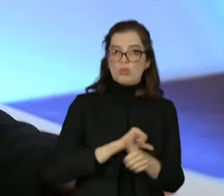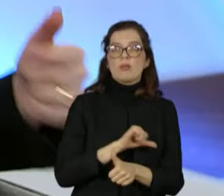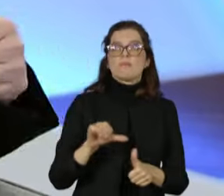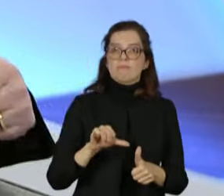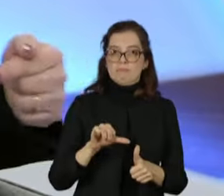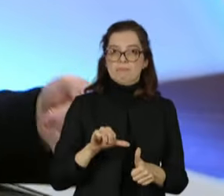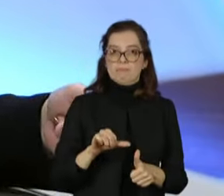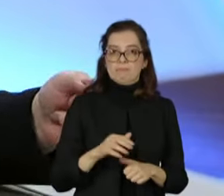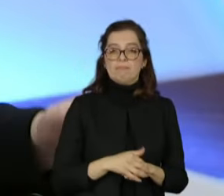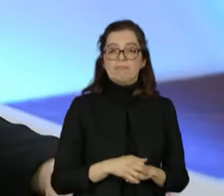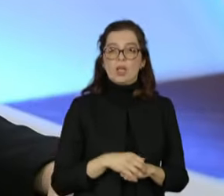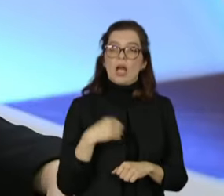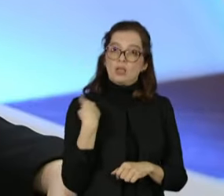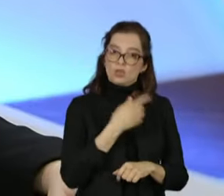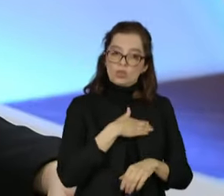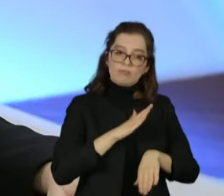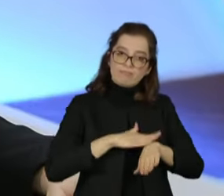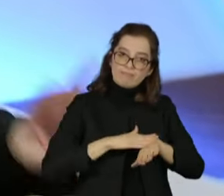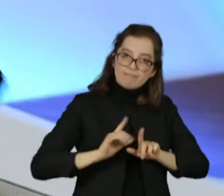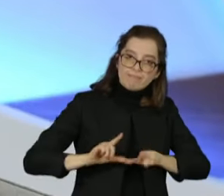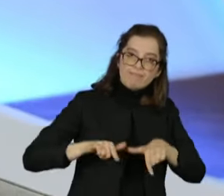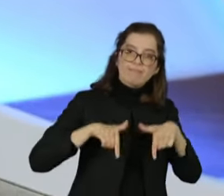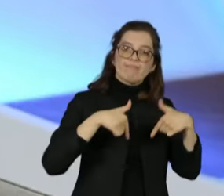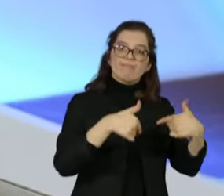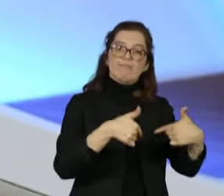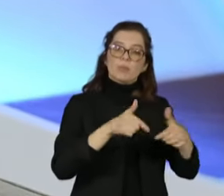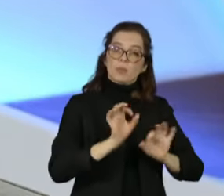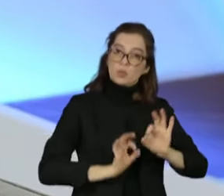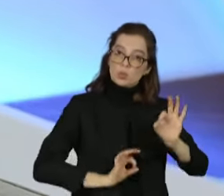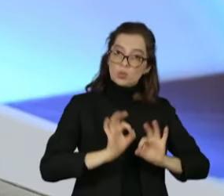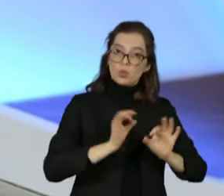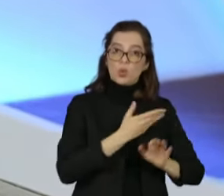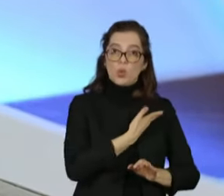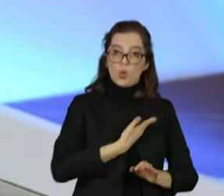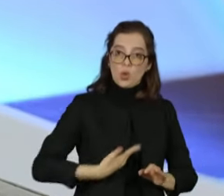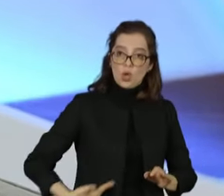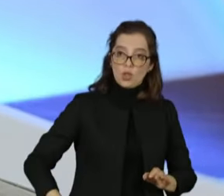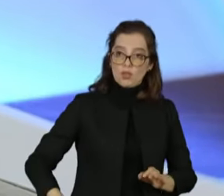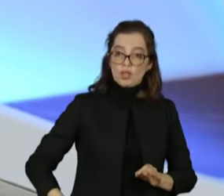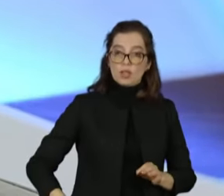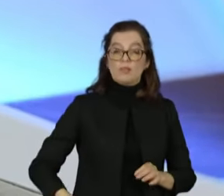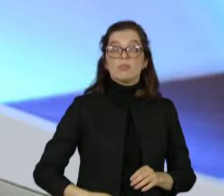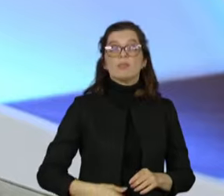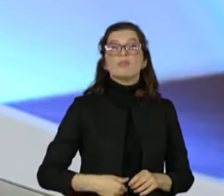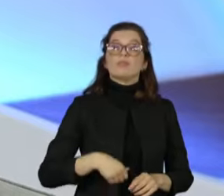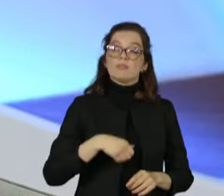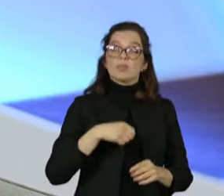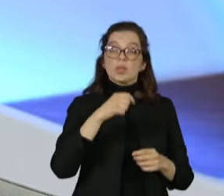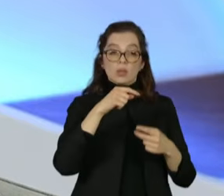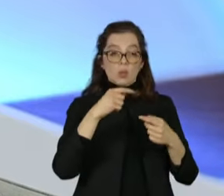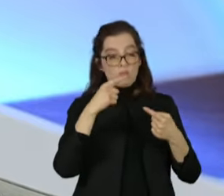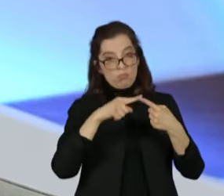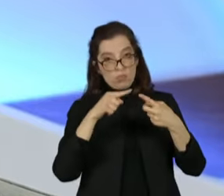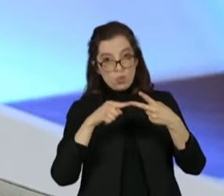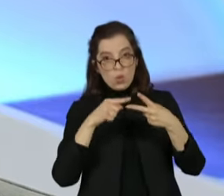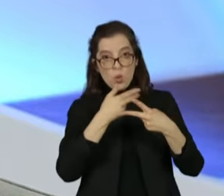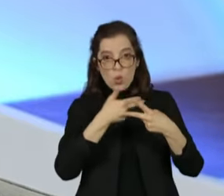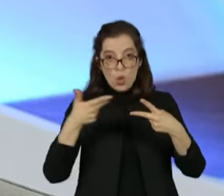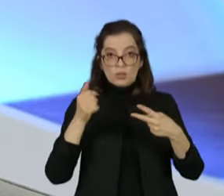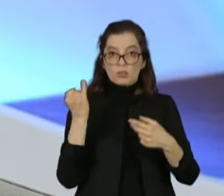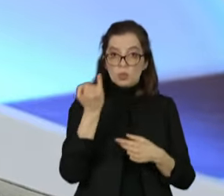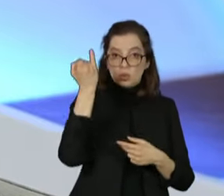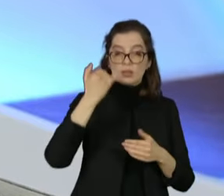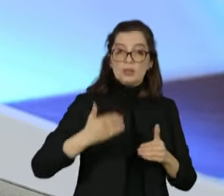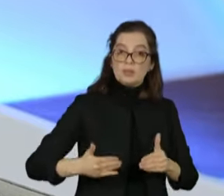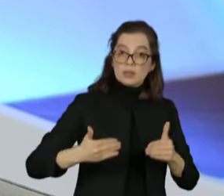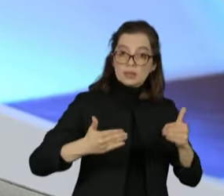temos que fazer, nosso programa de governo coloca duas coisas. Primeiro, reativa o Ministério Nacional de Segurança Pública. Nós vamos recriar o